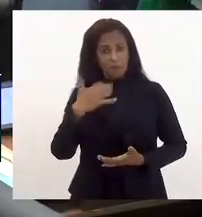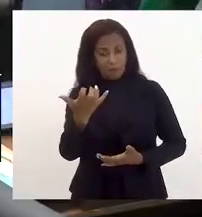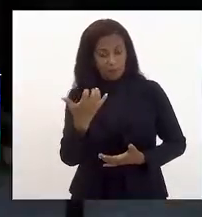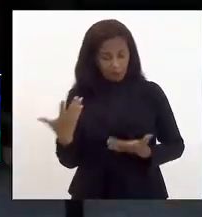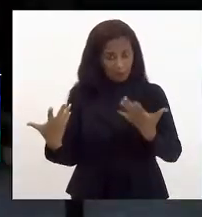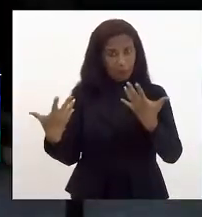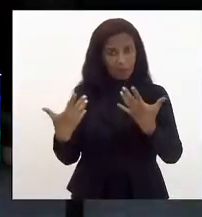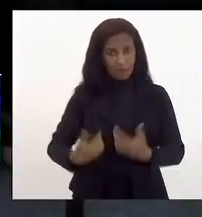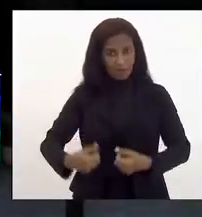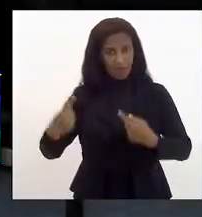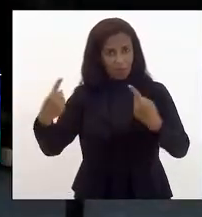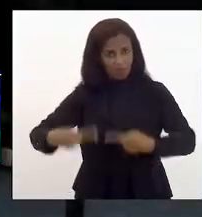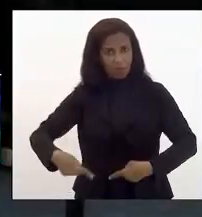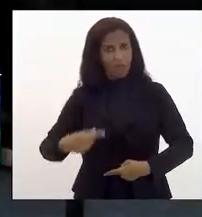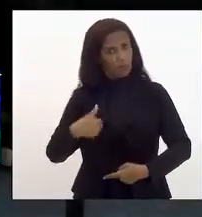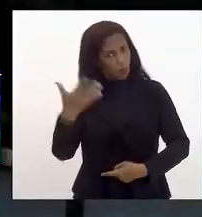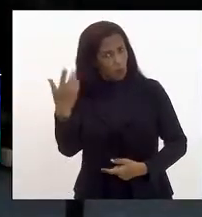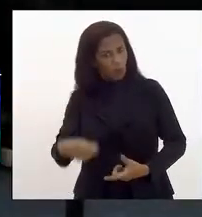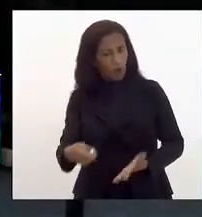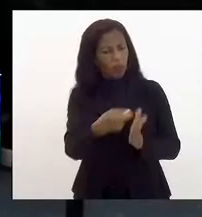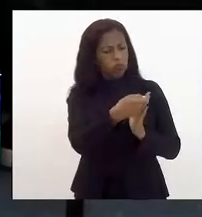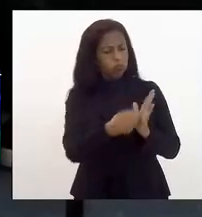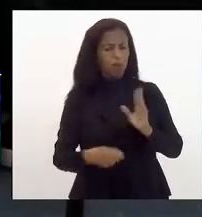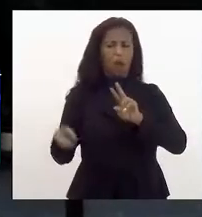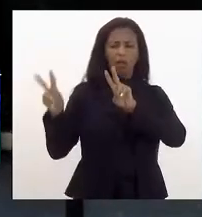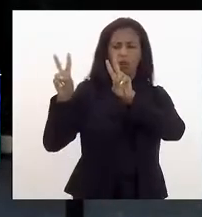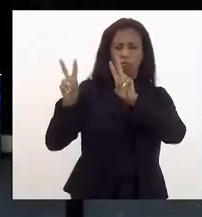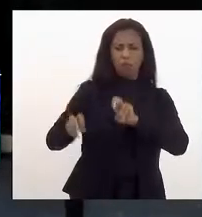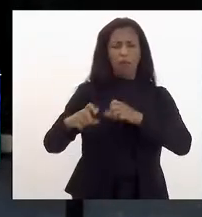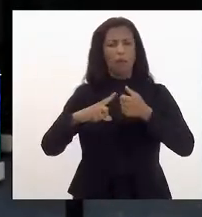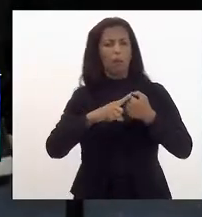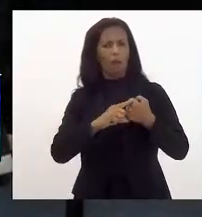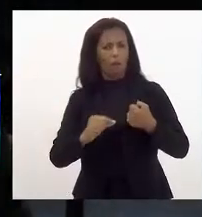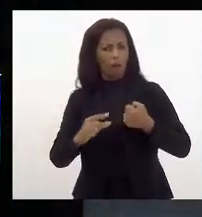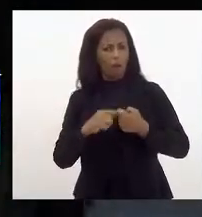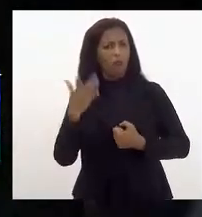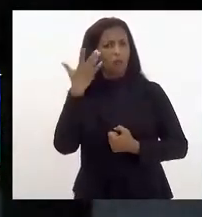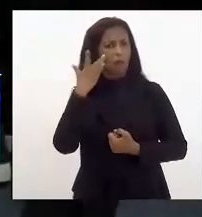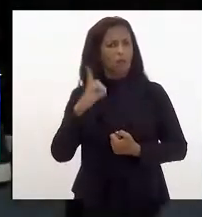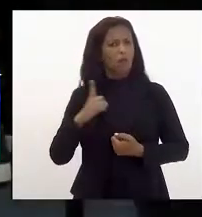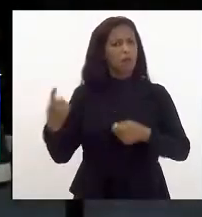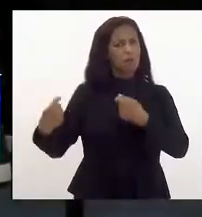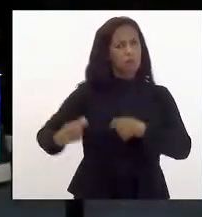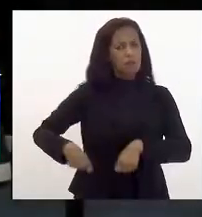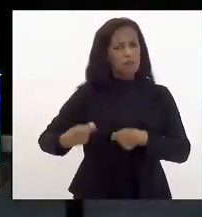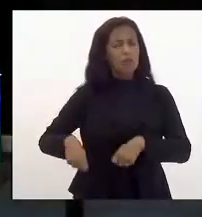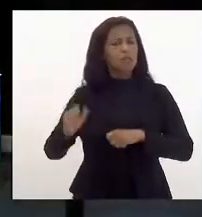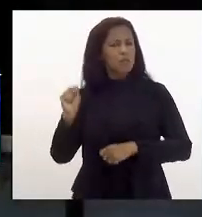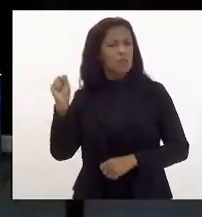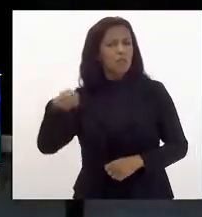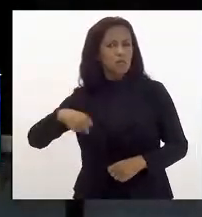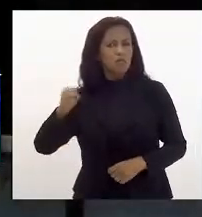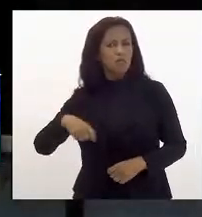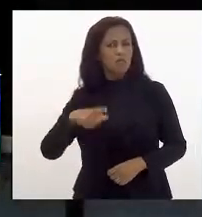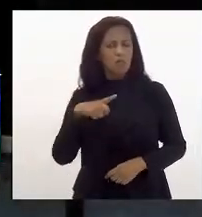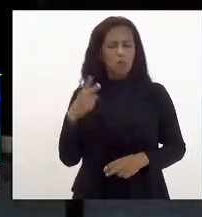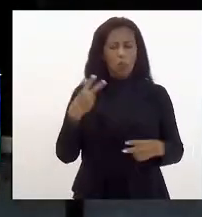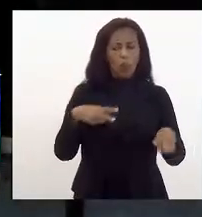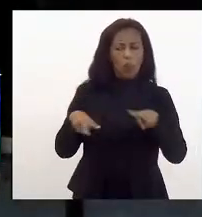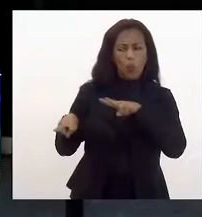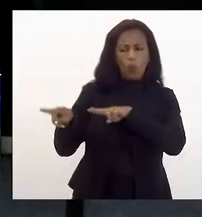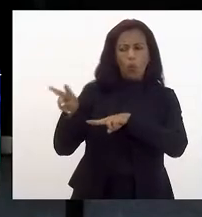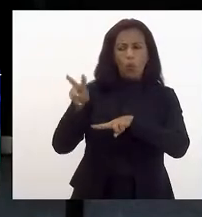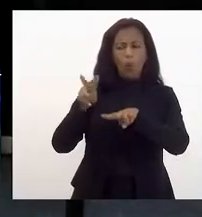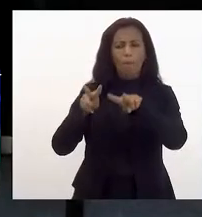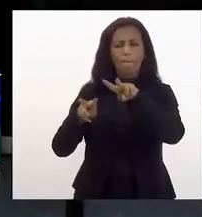vossa excelência descrevermos juntos um tema um artigo acho que há uma necessidade sim de olharmos com